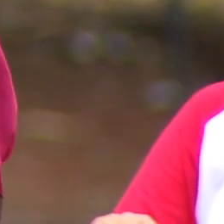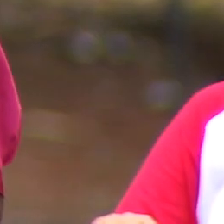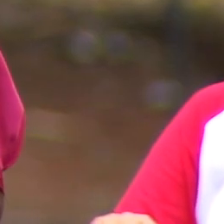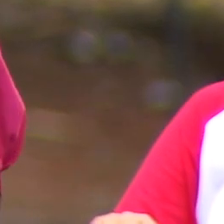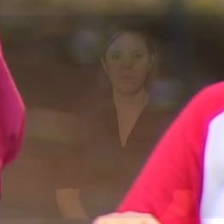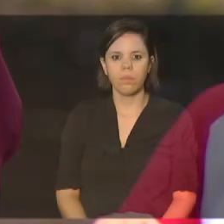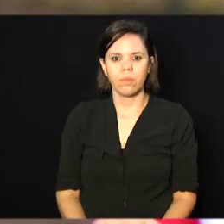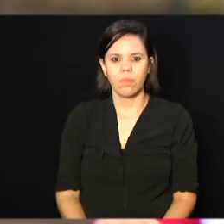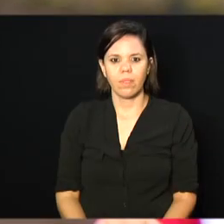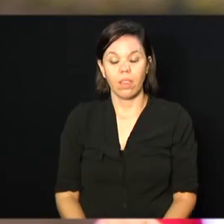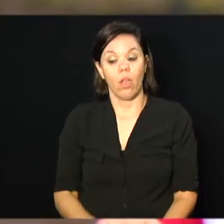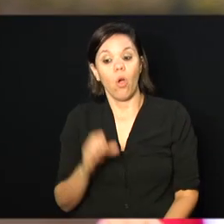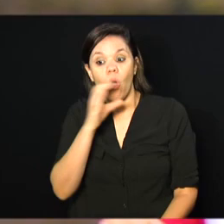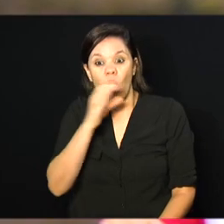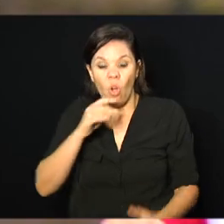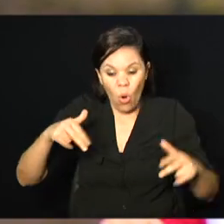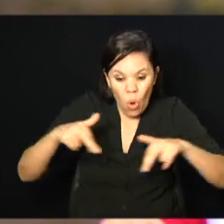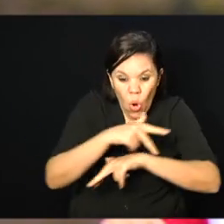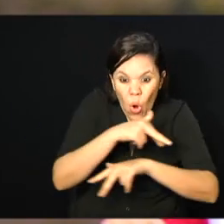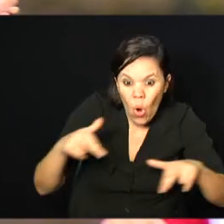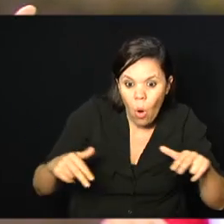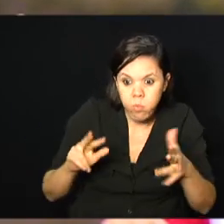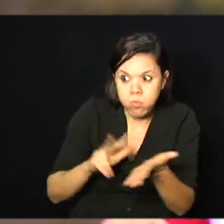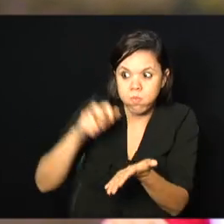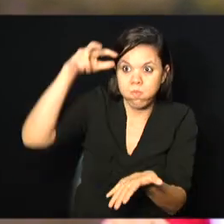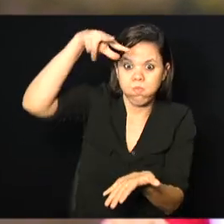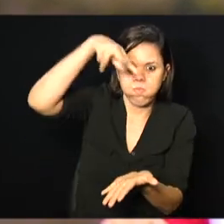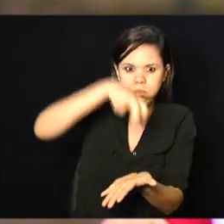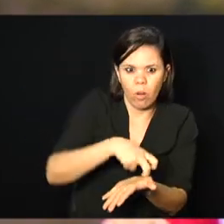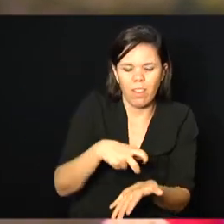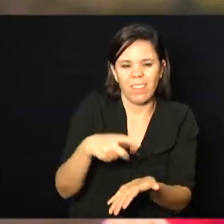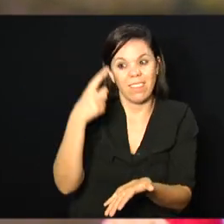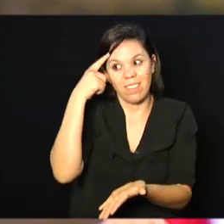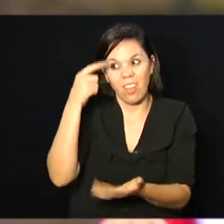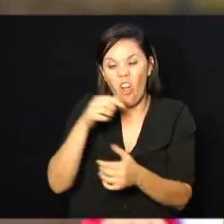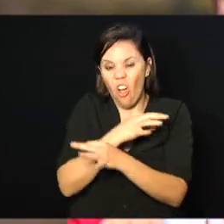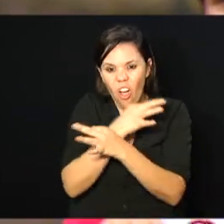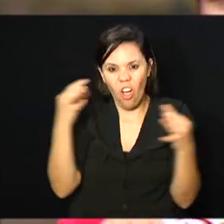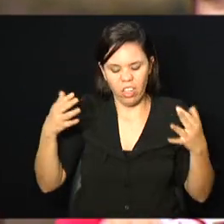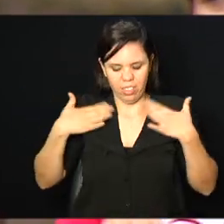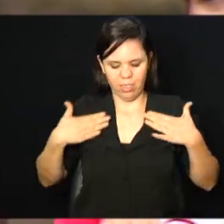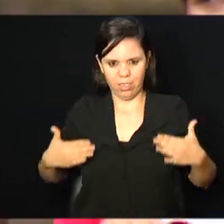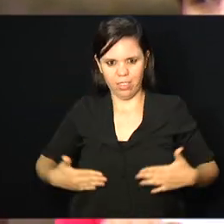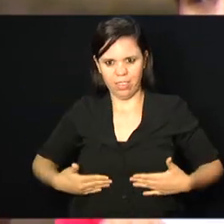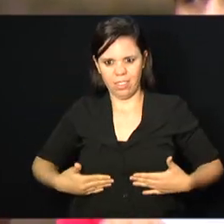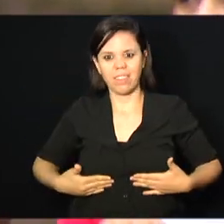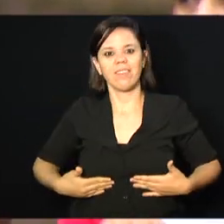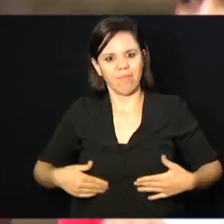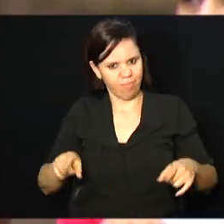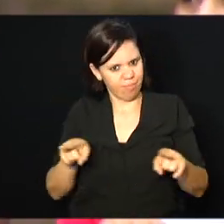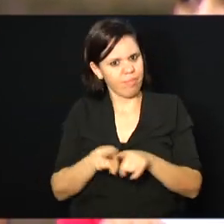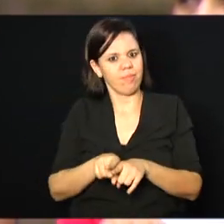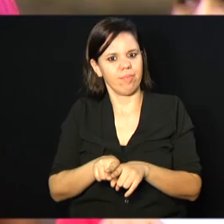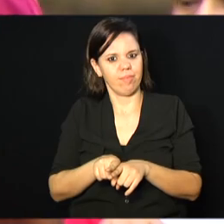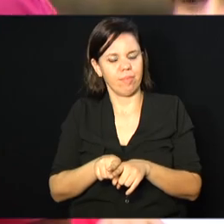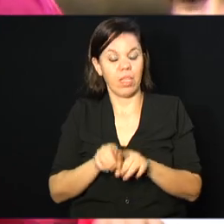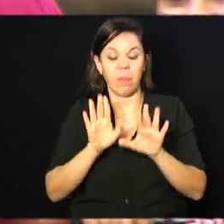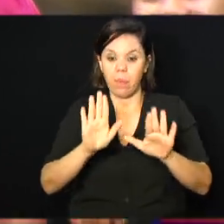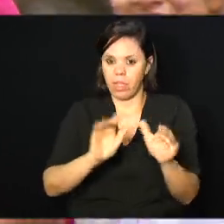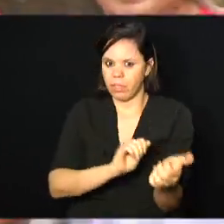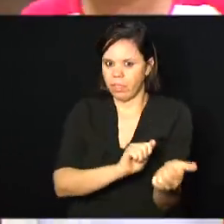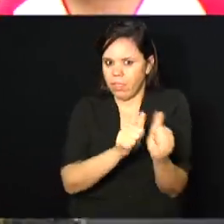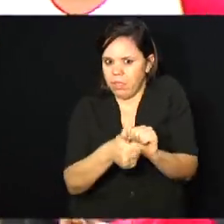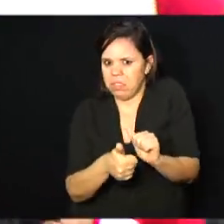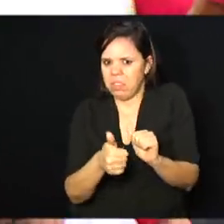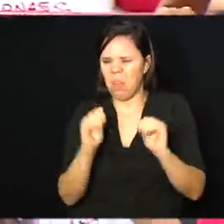Correr, caminhar, saltar faz bem para a cabeça e para o corpo da gente também. Só que o esporte é muito